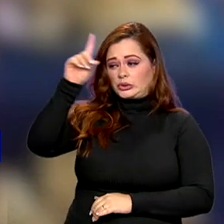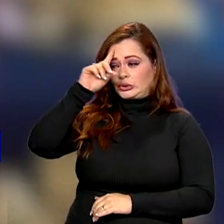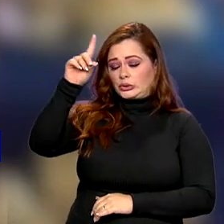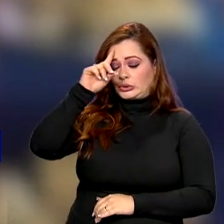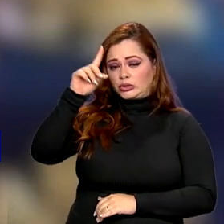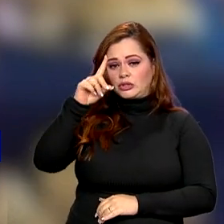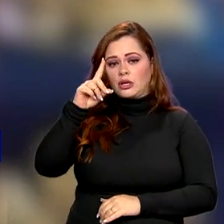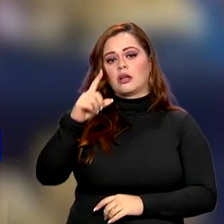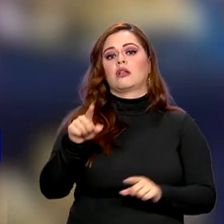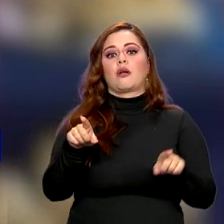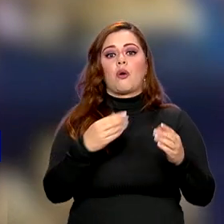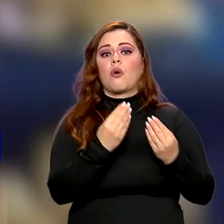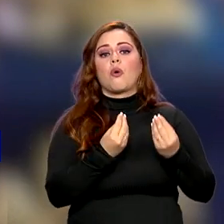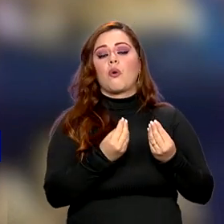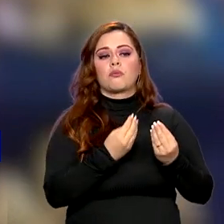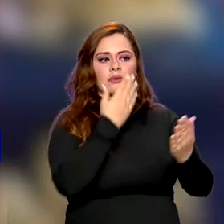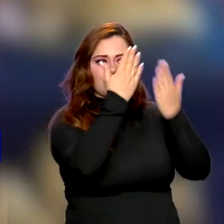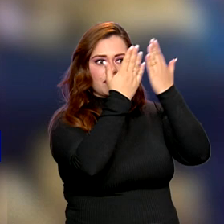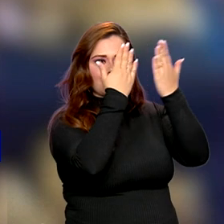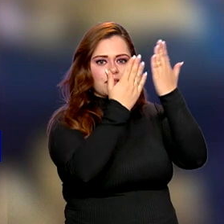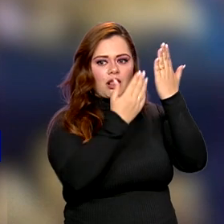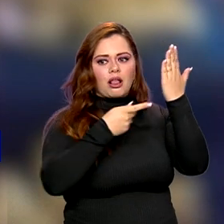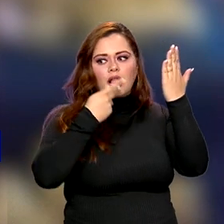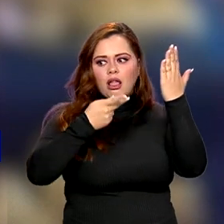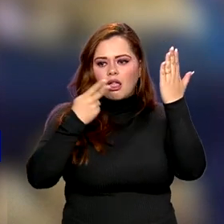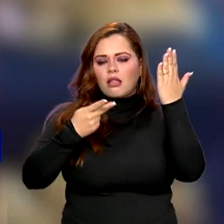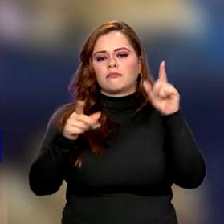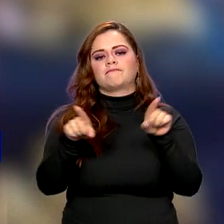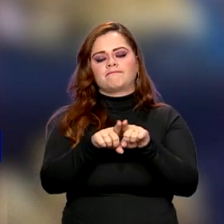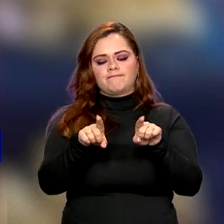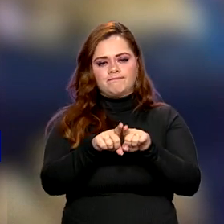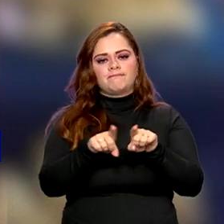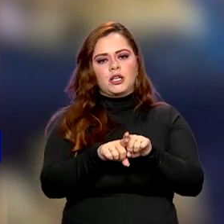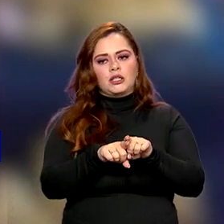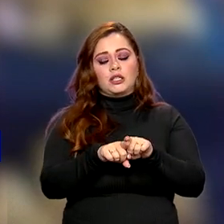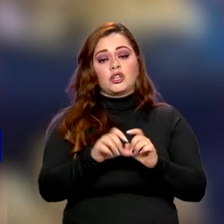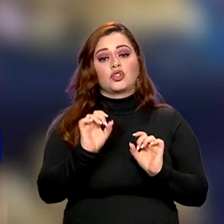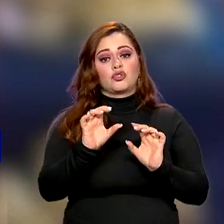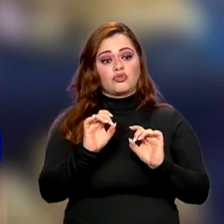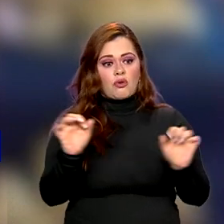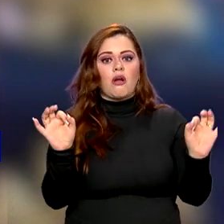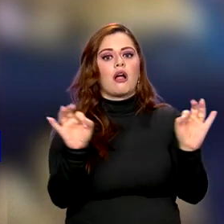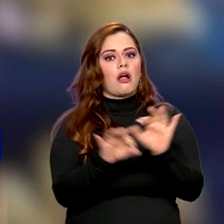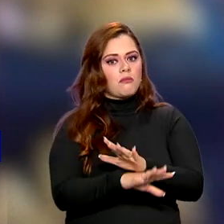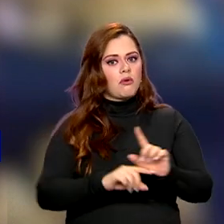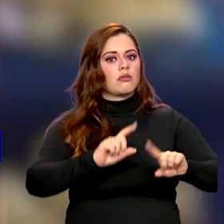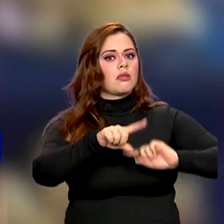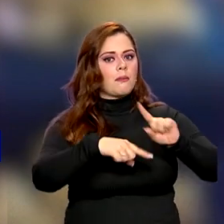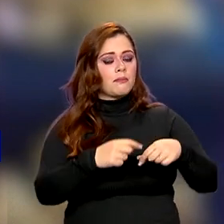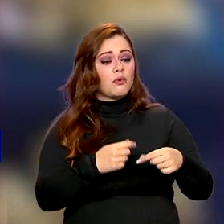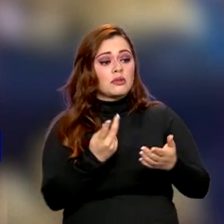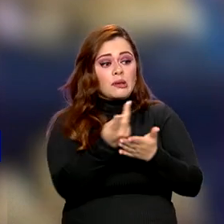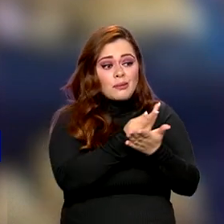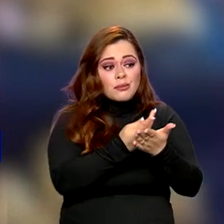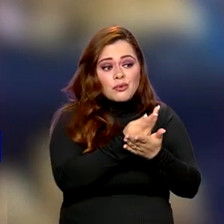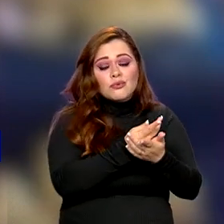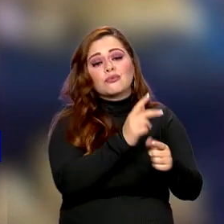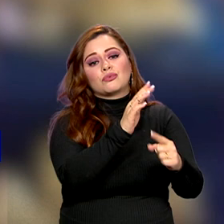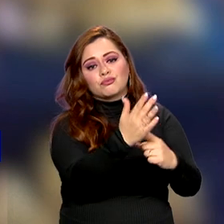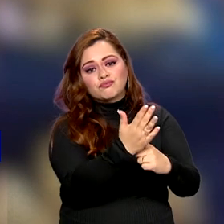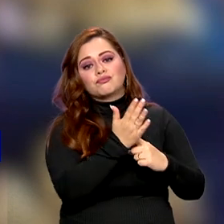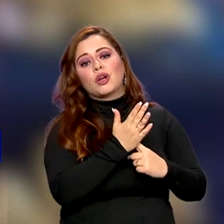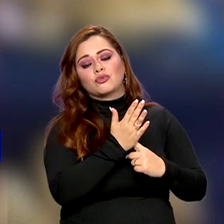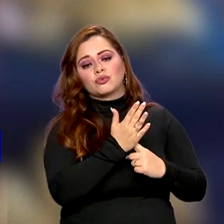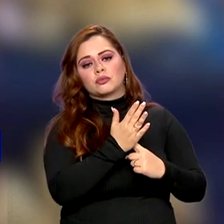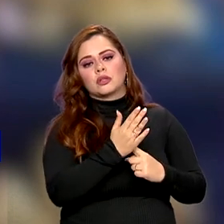verbais e psicológicas do ex-marido. O pesadelo só terminou depois que ela procurou ajuda em uma unidade da